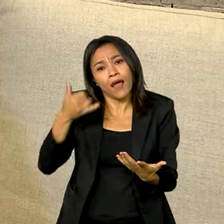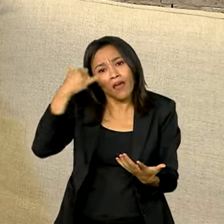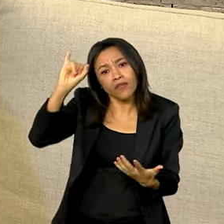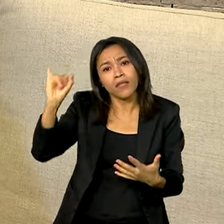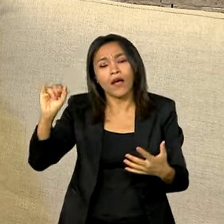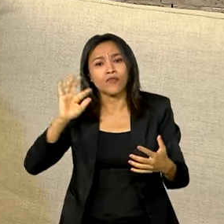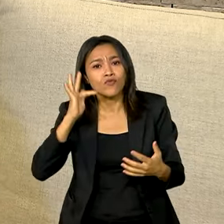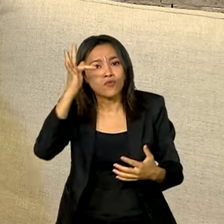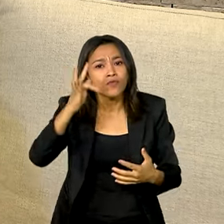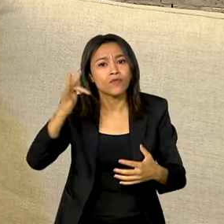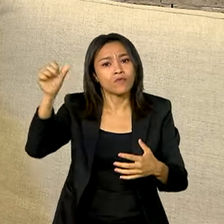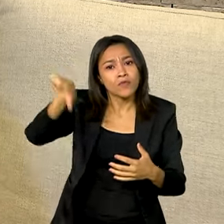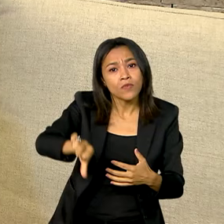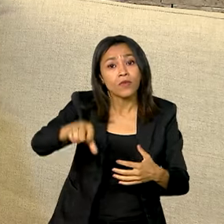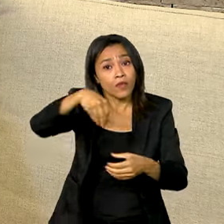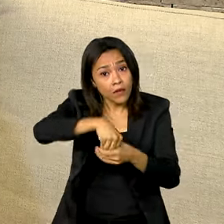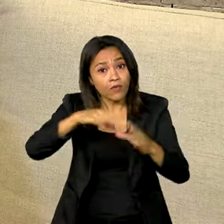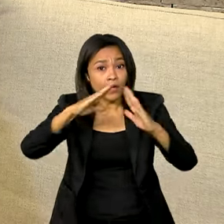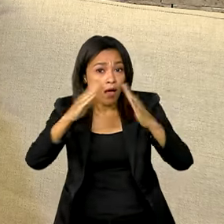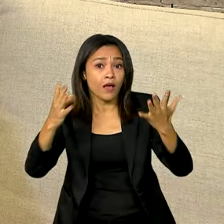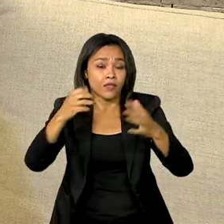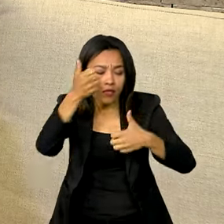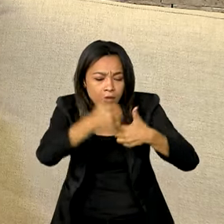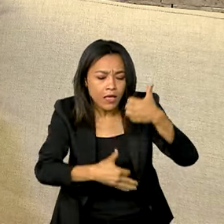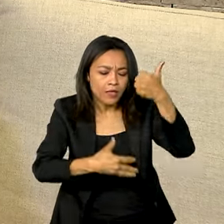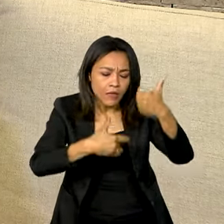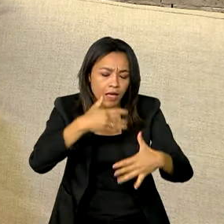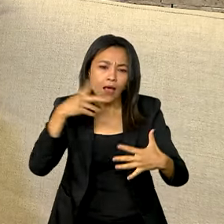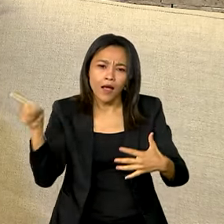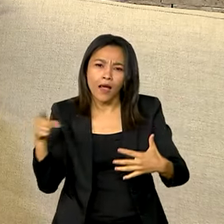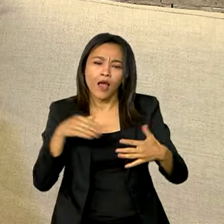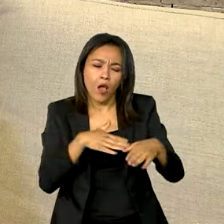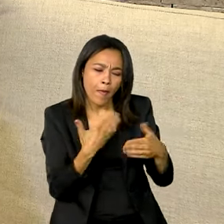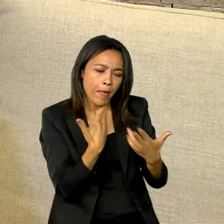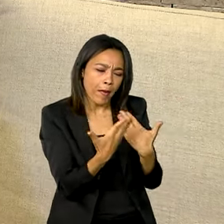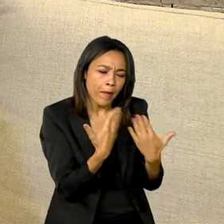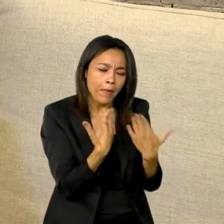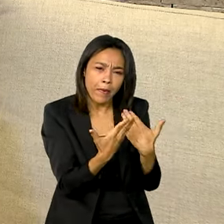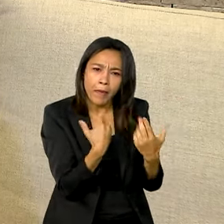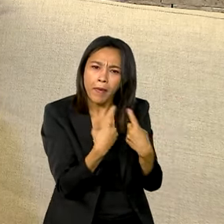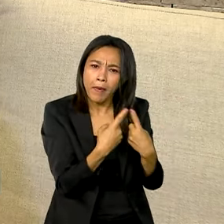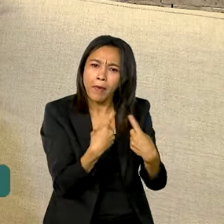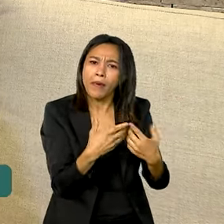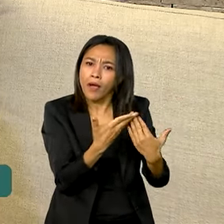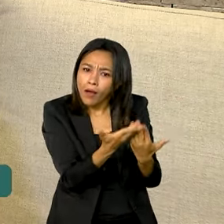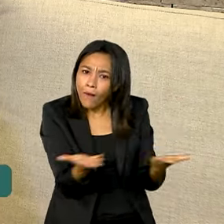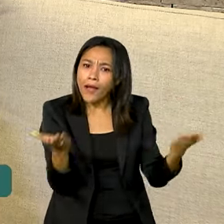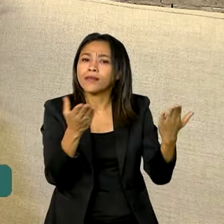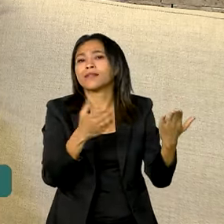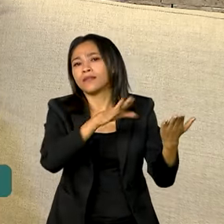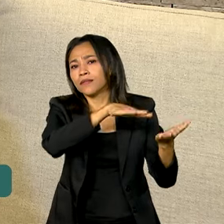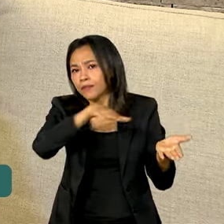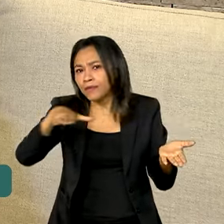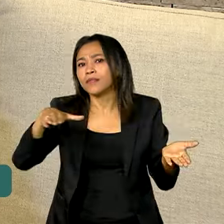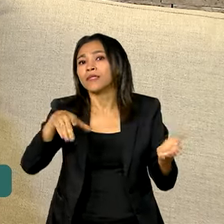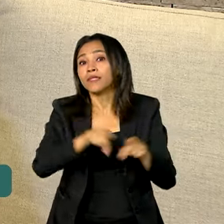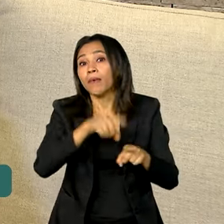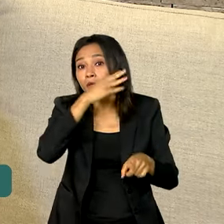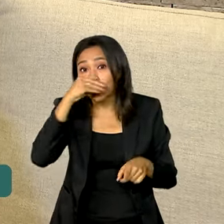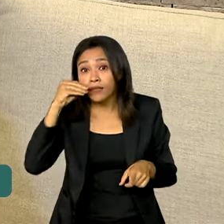E isso é muito importante. Quanto mais a gente falar com essas meninas, com essas crianças e adolescentes sobre os riscos